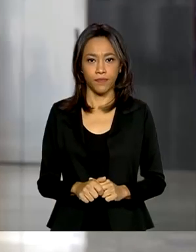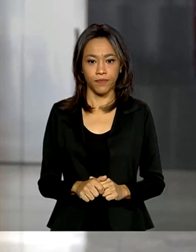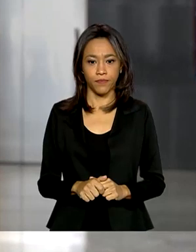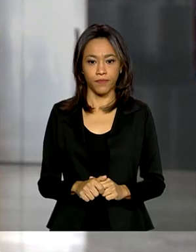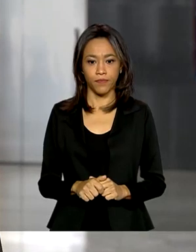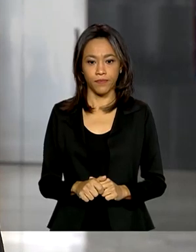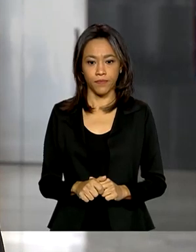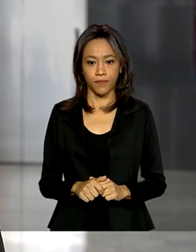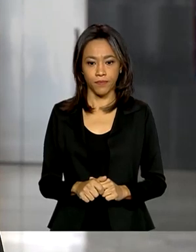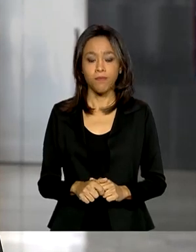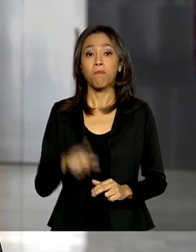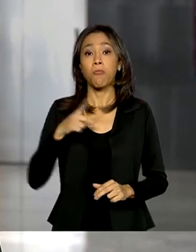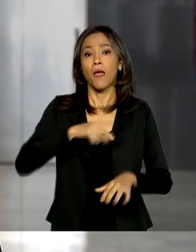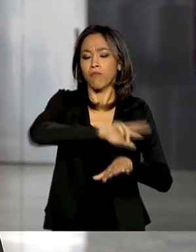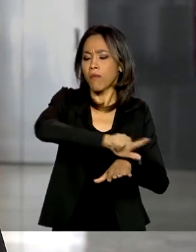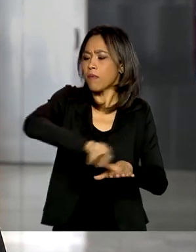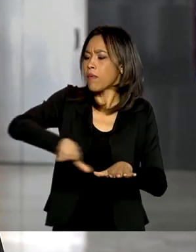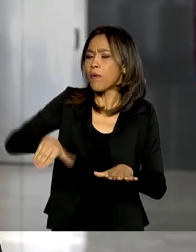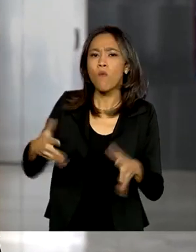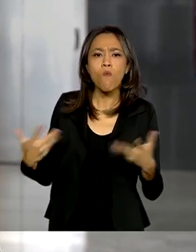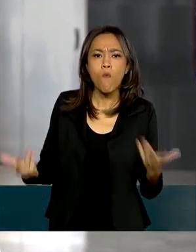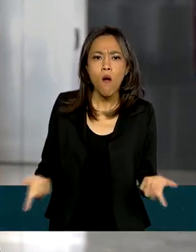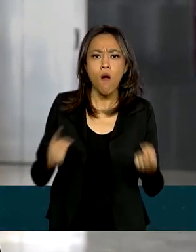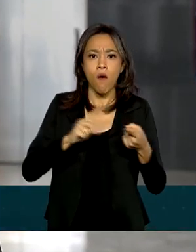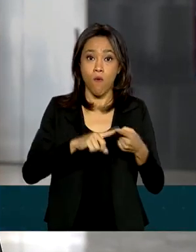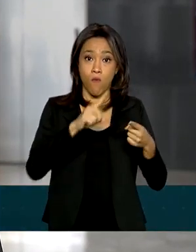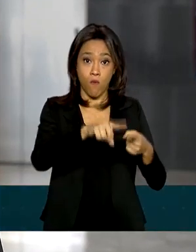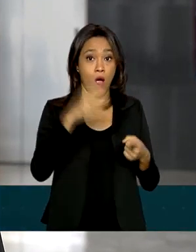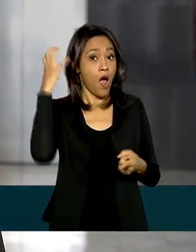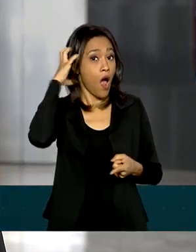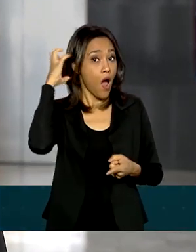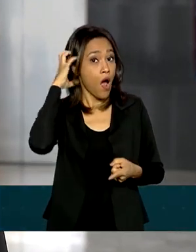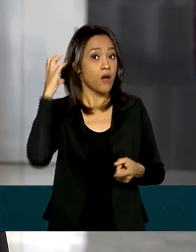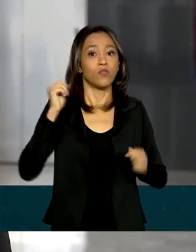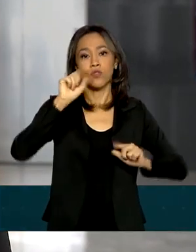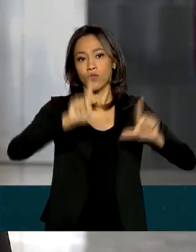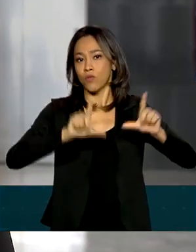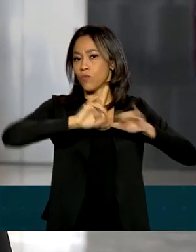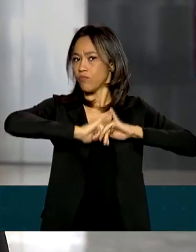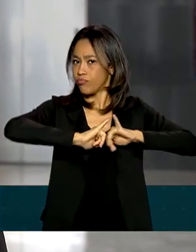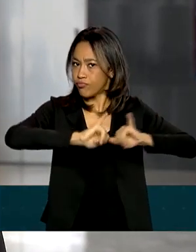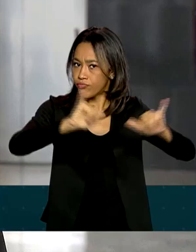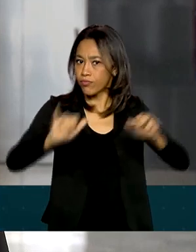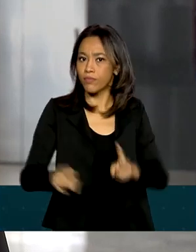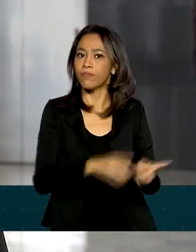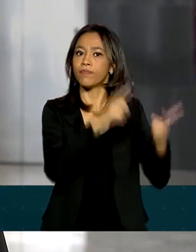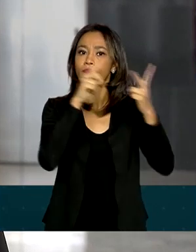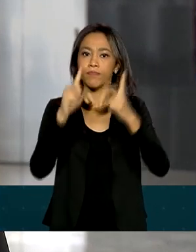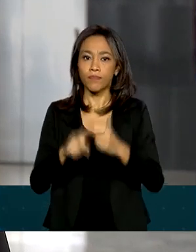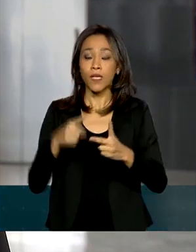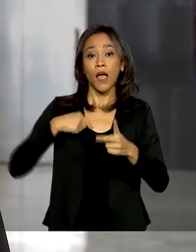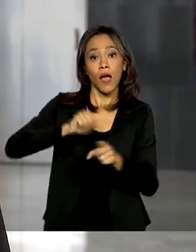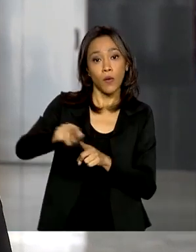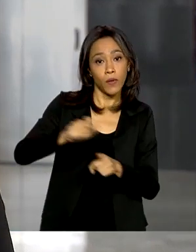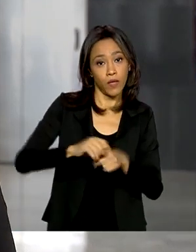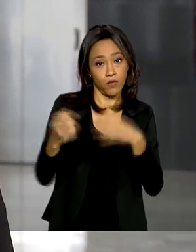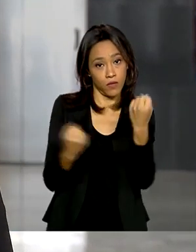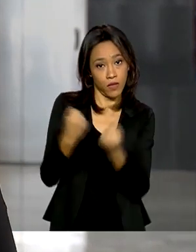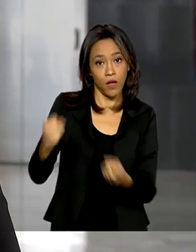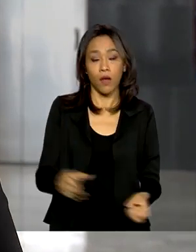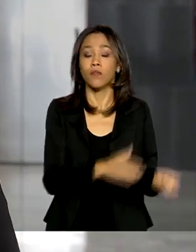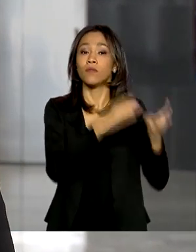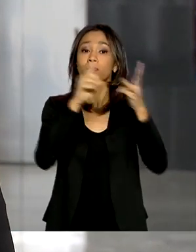Entre as atividades estão serviços de radiodifusão de sons e imagens, locação de veículos, produção,